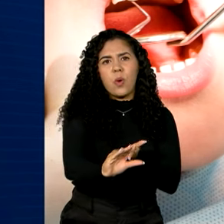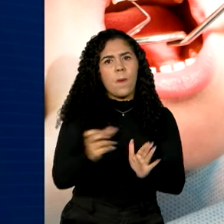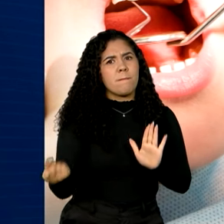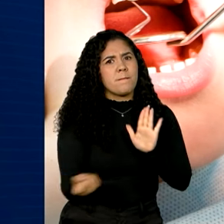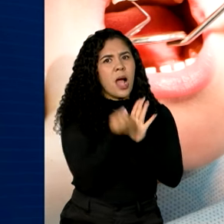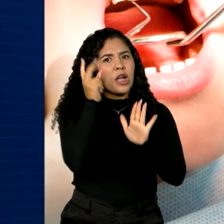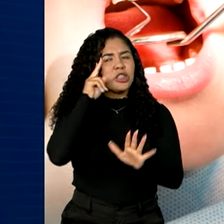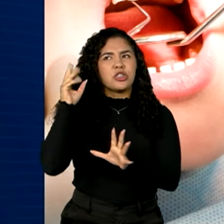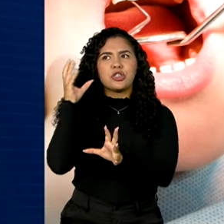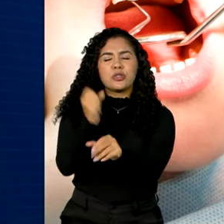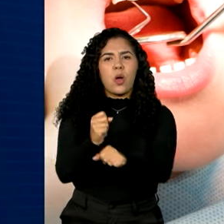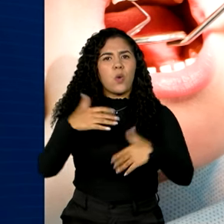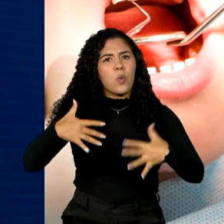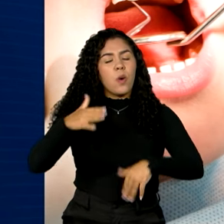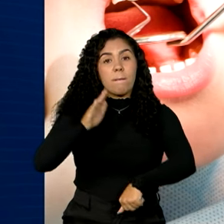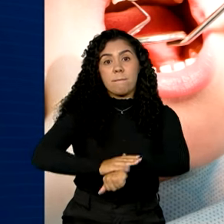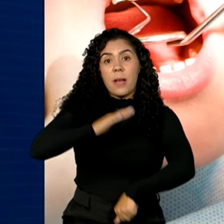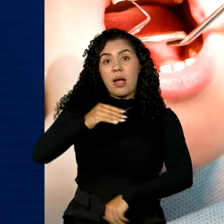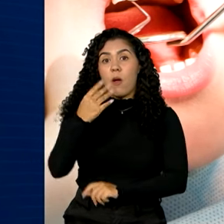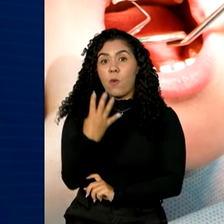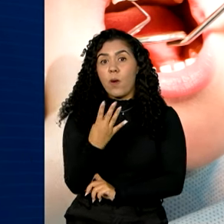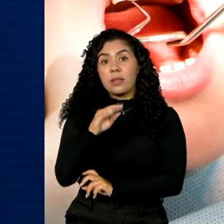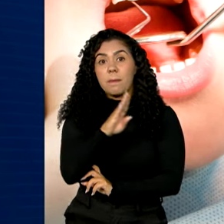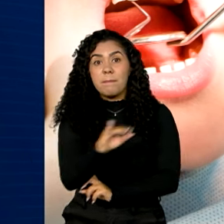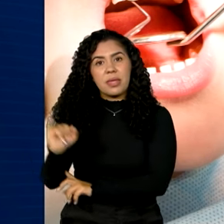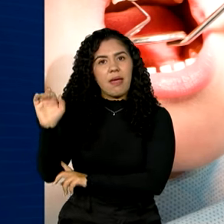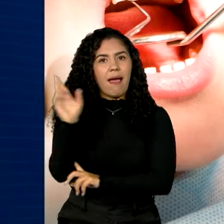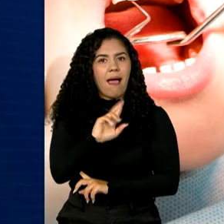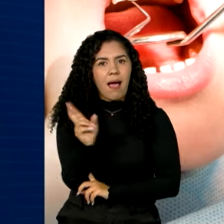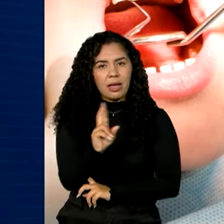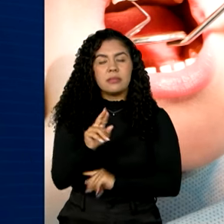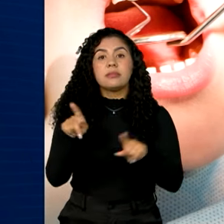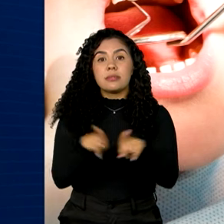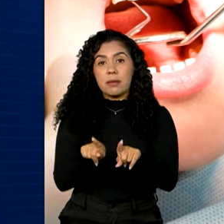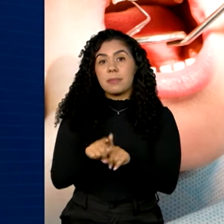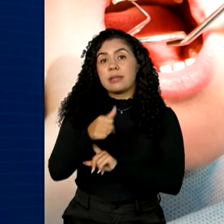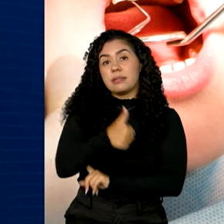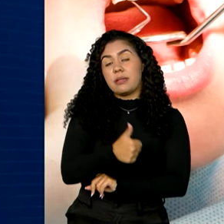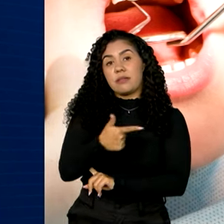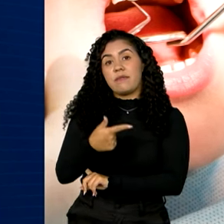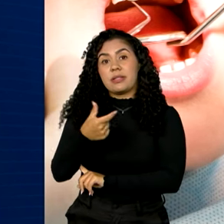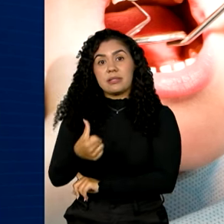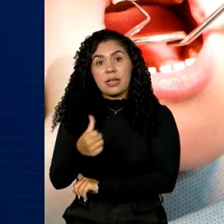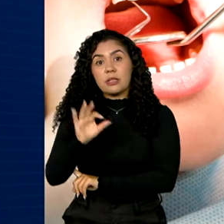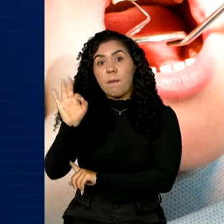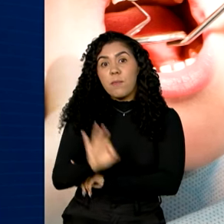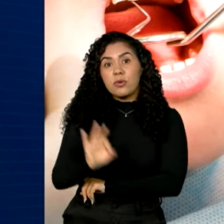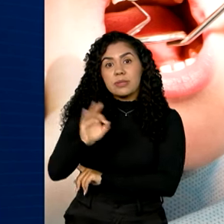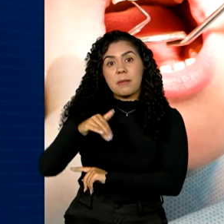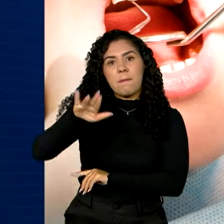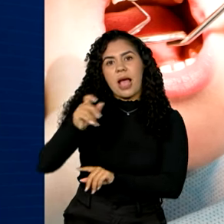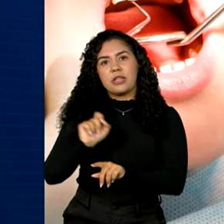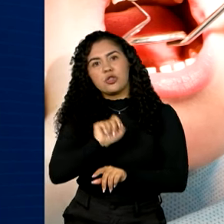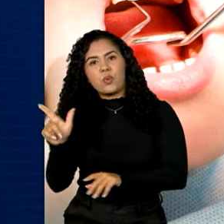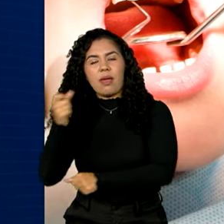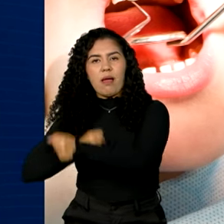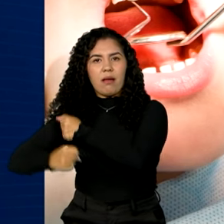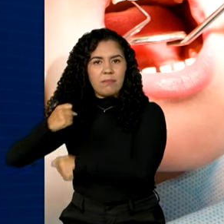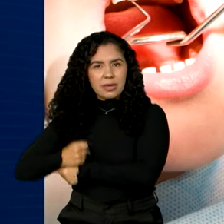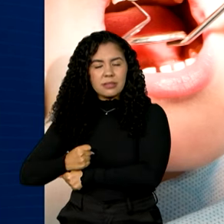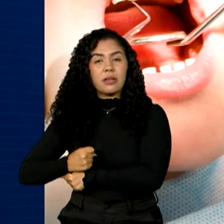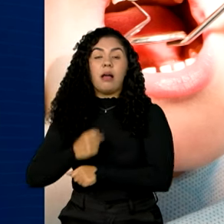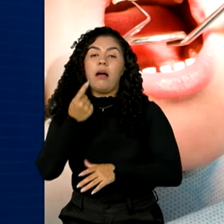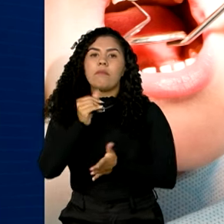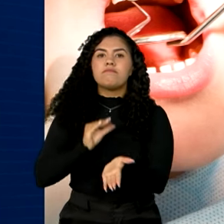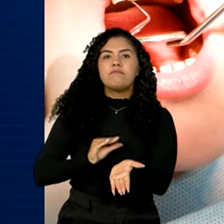história, com mais de 4 bilhões de reais, 126% maior que o ano passado. Os investimentos